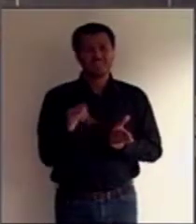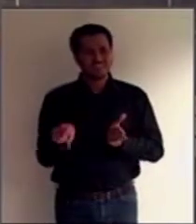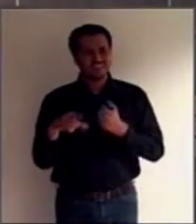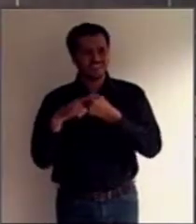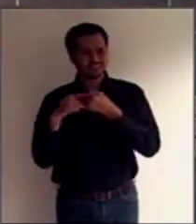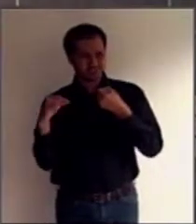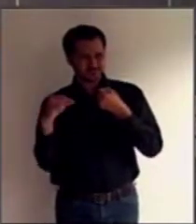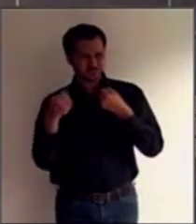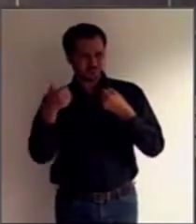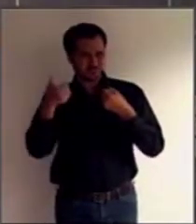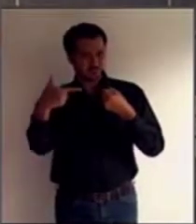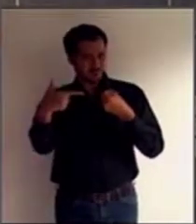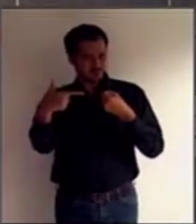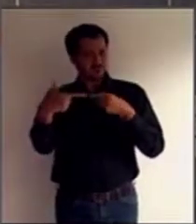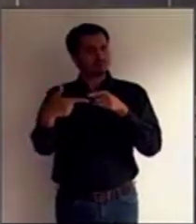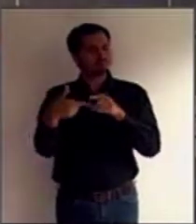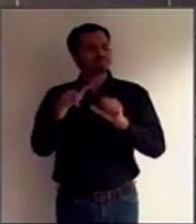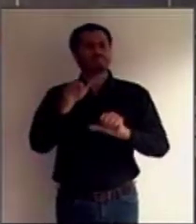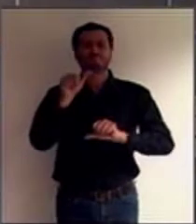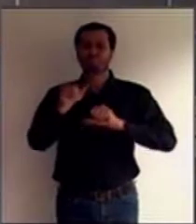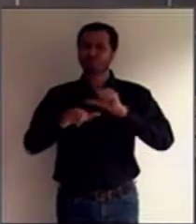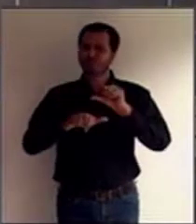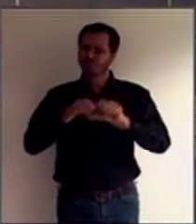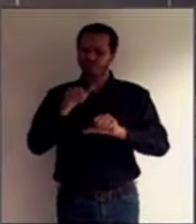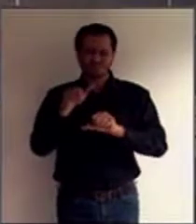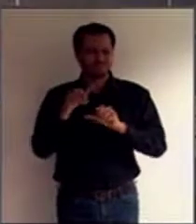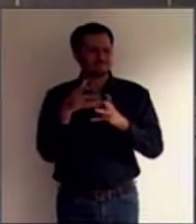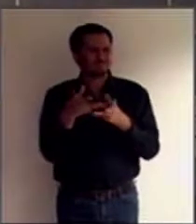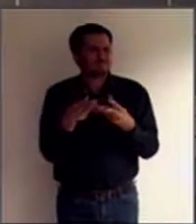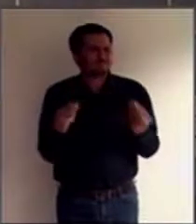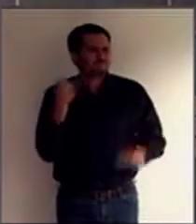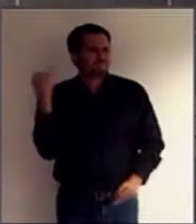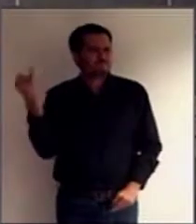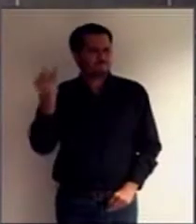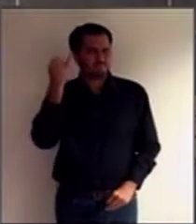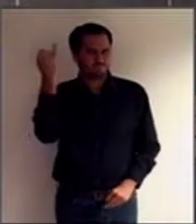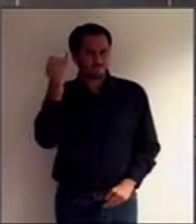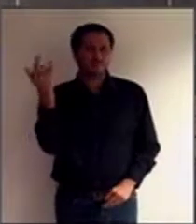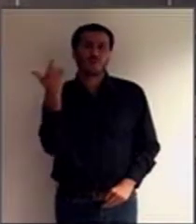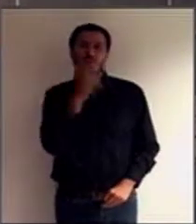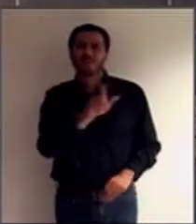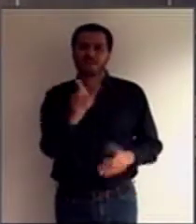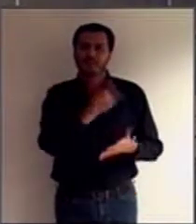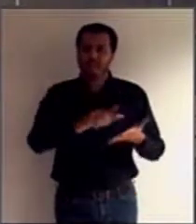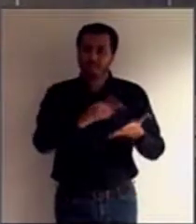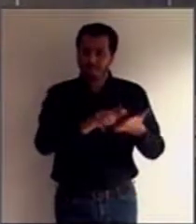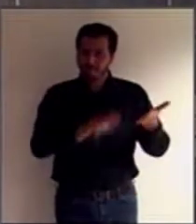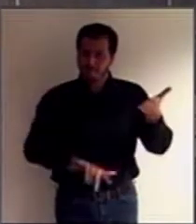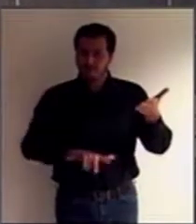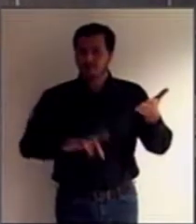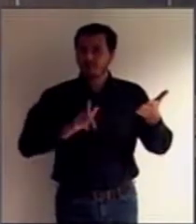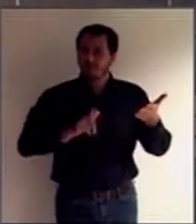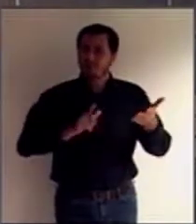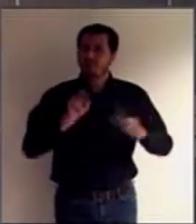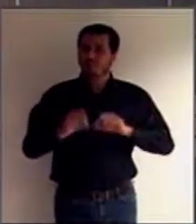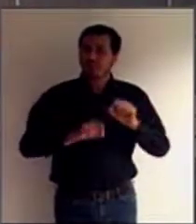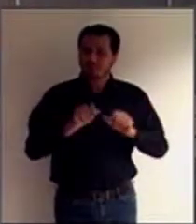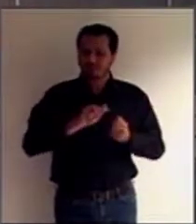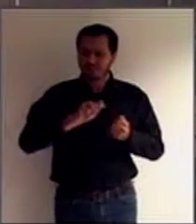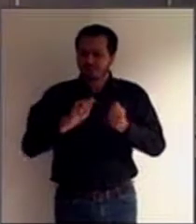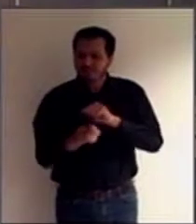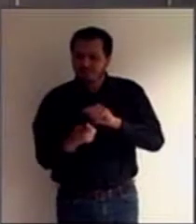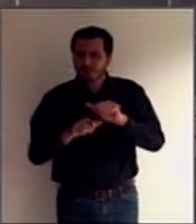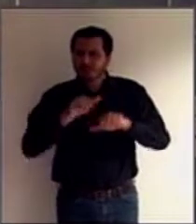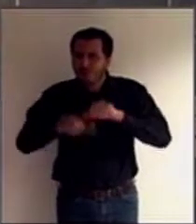paradigma que trouxe a Convenção sobre os Direitos da Pessoa com deficiência, alterando qual é o sentido